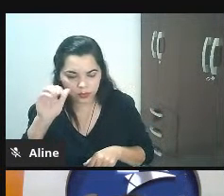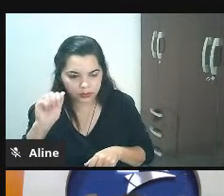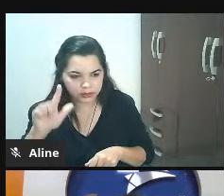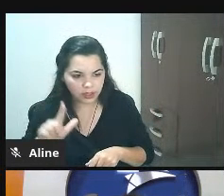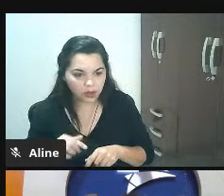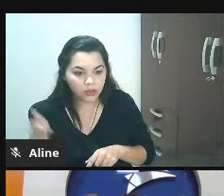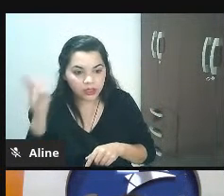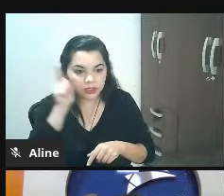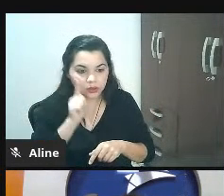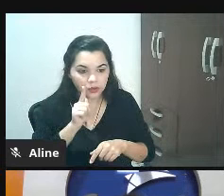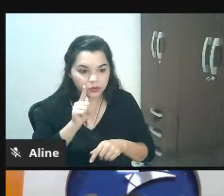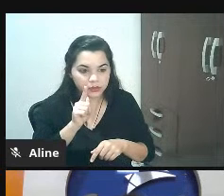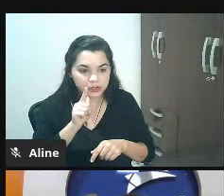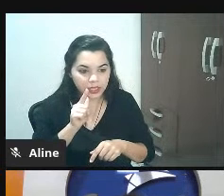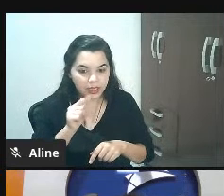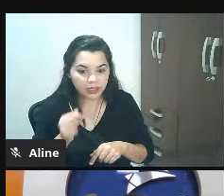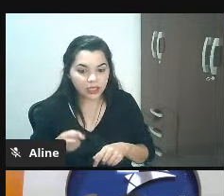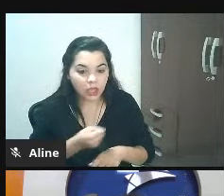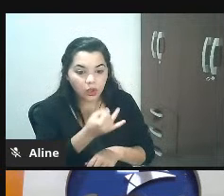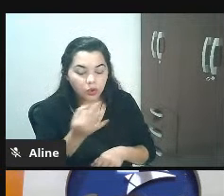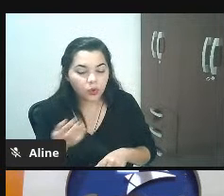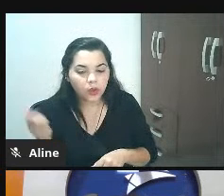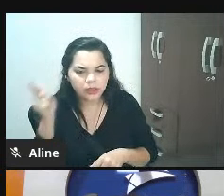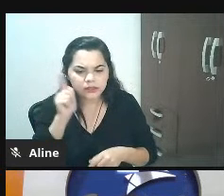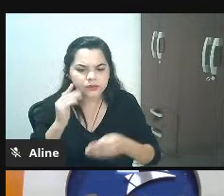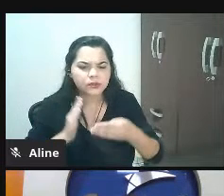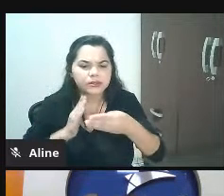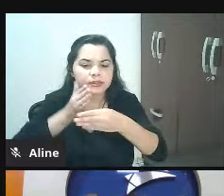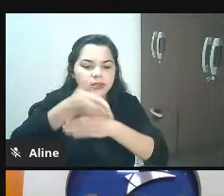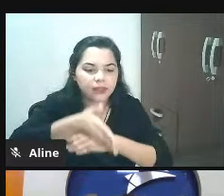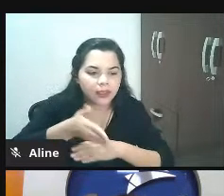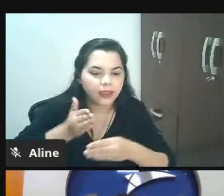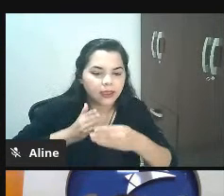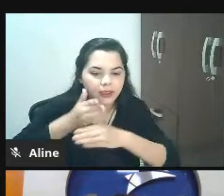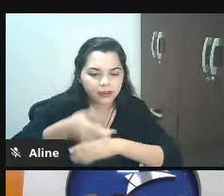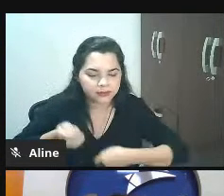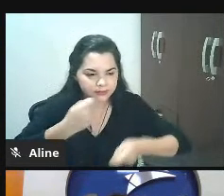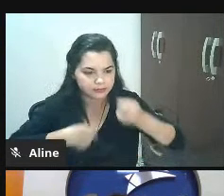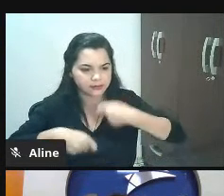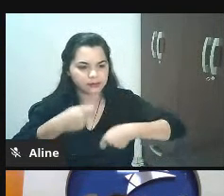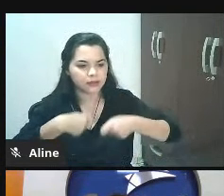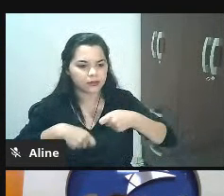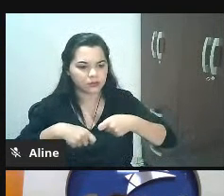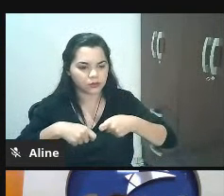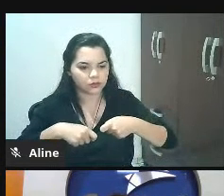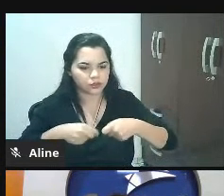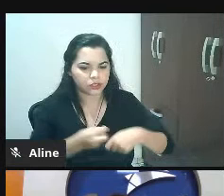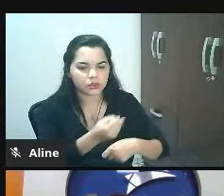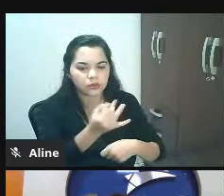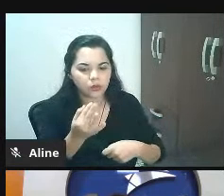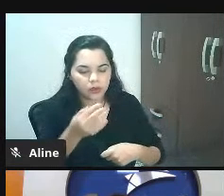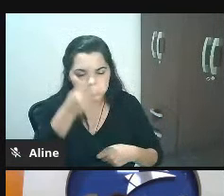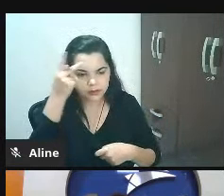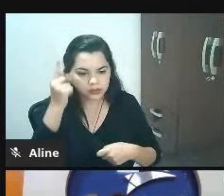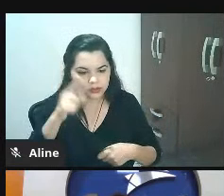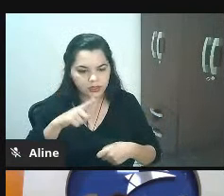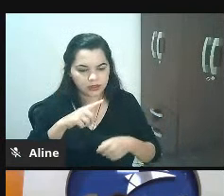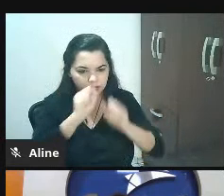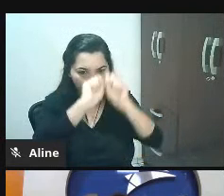quantas pessoas a cada minuto a cada hora a gente entra na sua empresa pra você saber por exemplo fazer ali